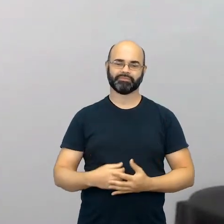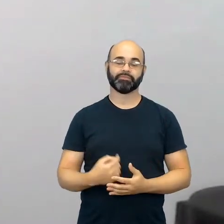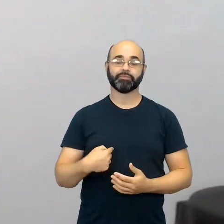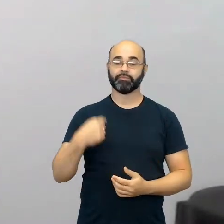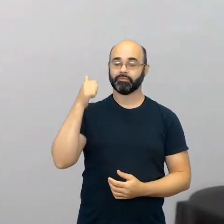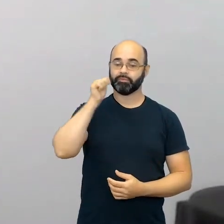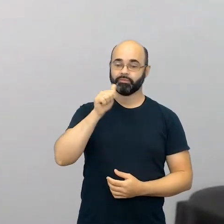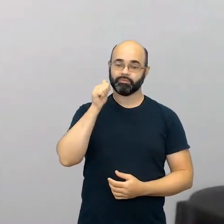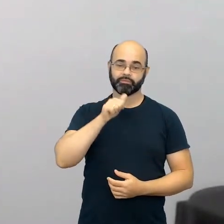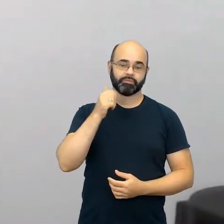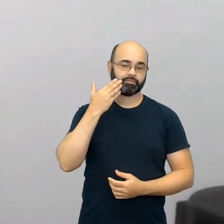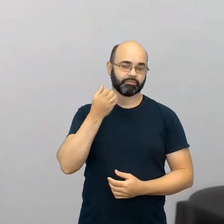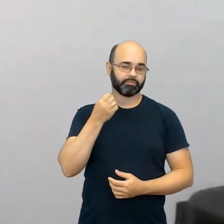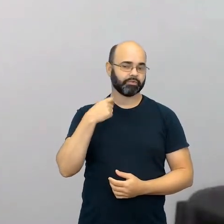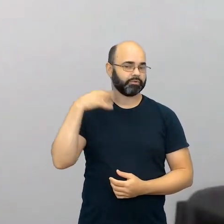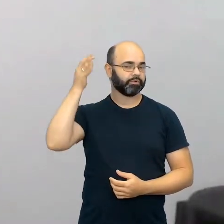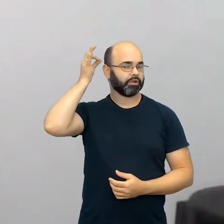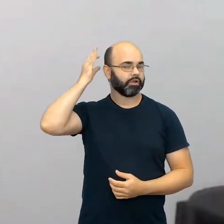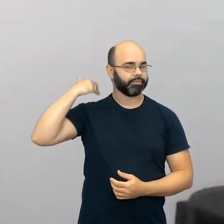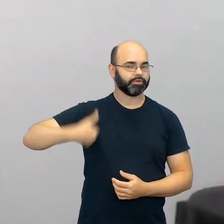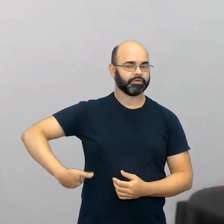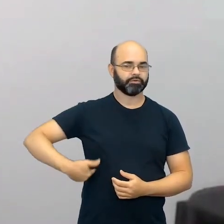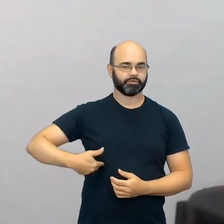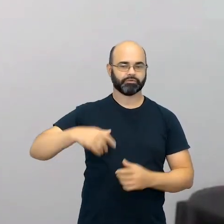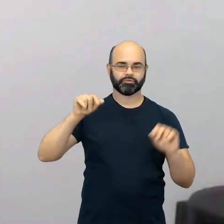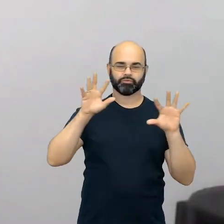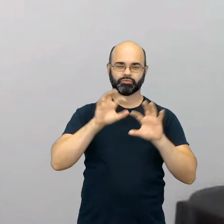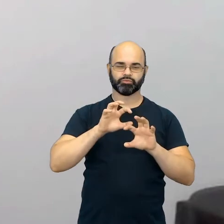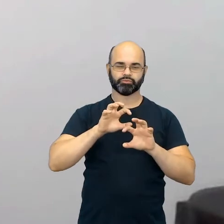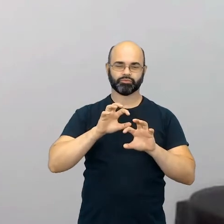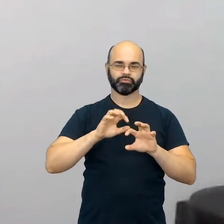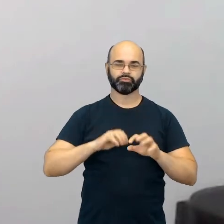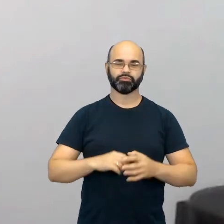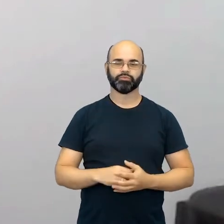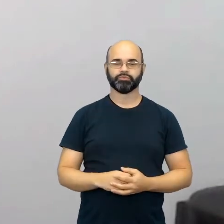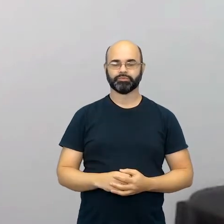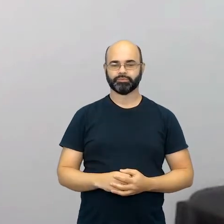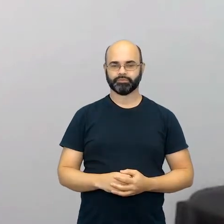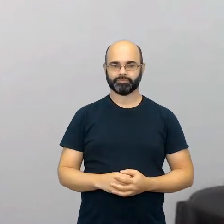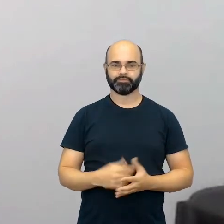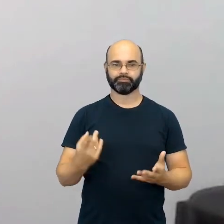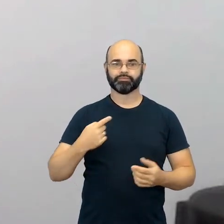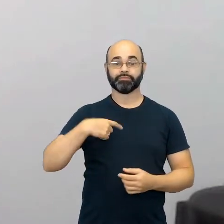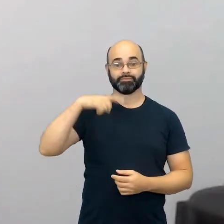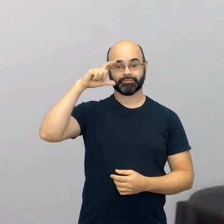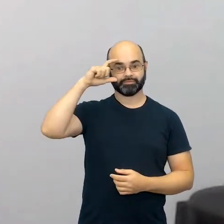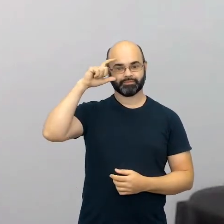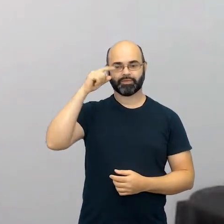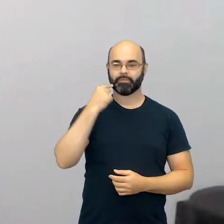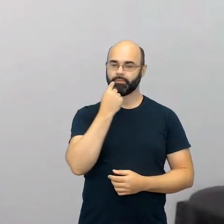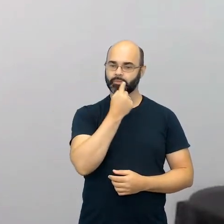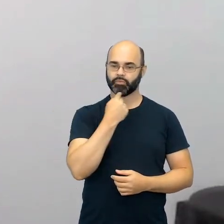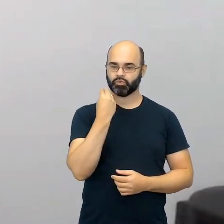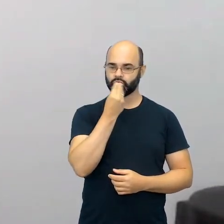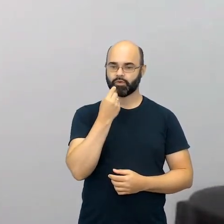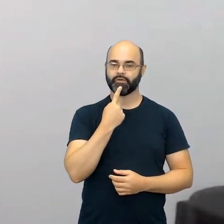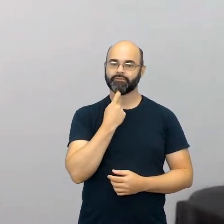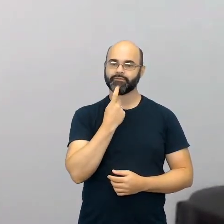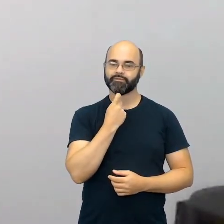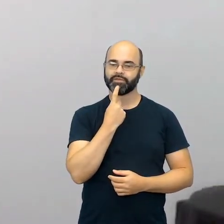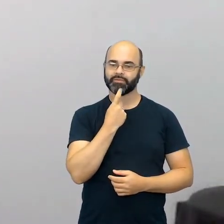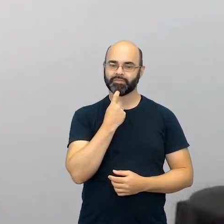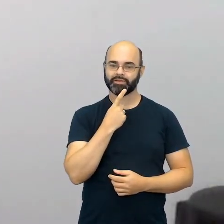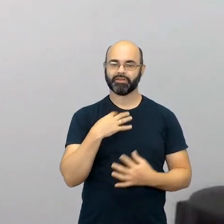mulher branca de cabelos longos, escuros, estou usando óculos, batom vermelho e uma blusa